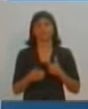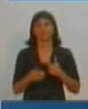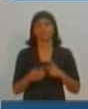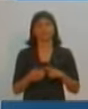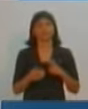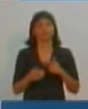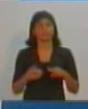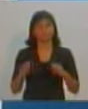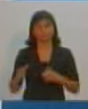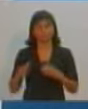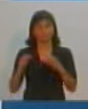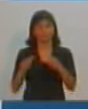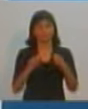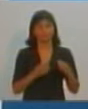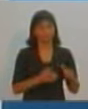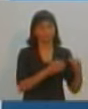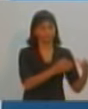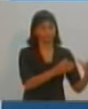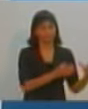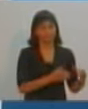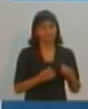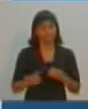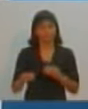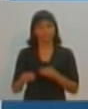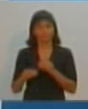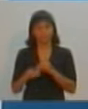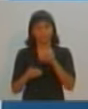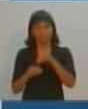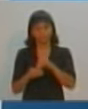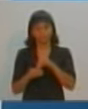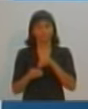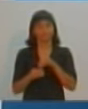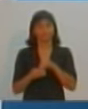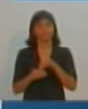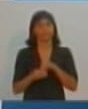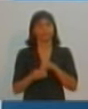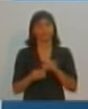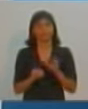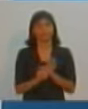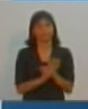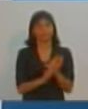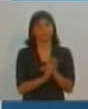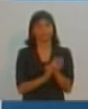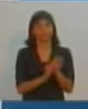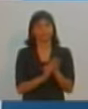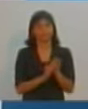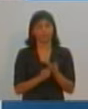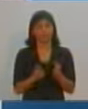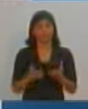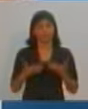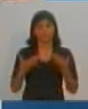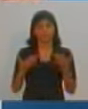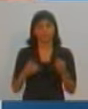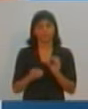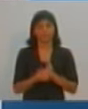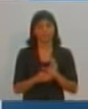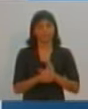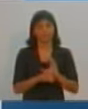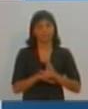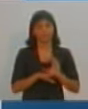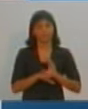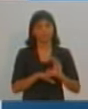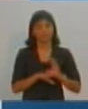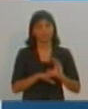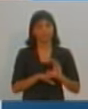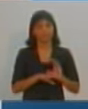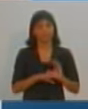espaços de proteção, são centros de referência da assistência social que permite você especializar e